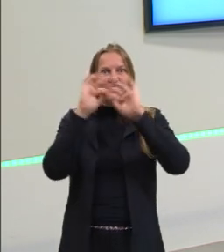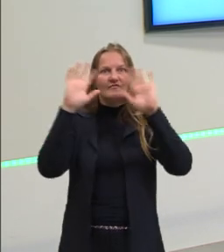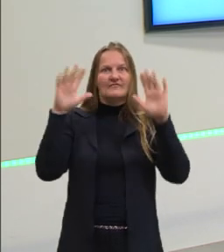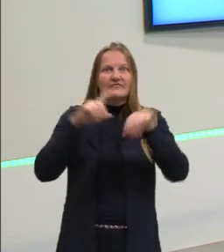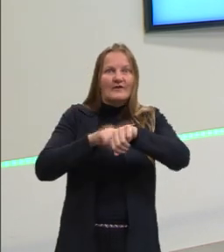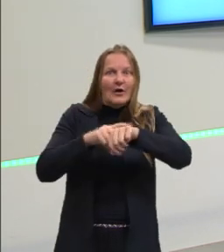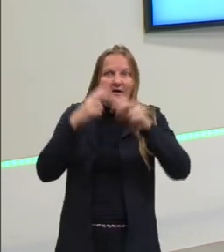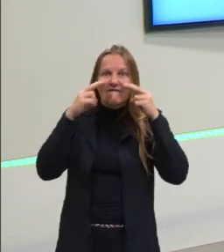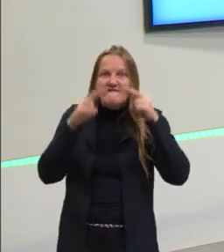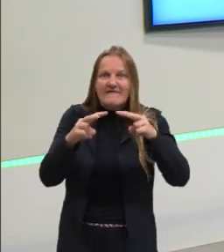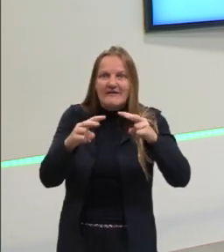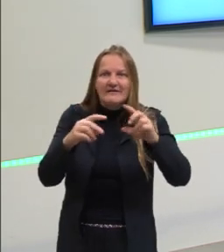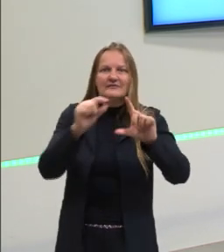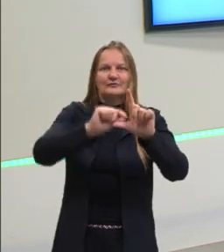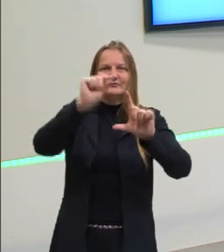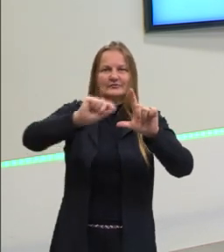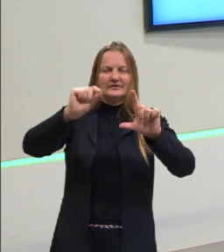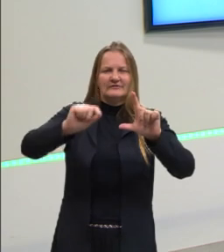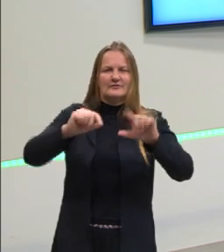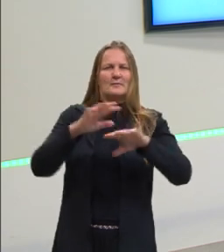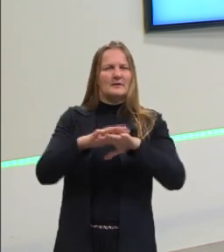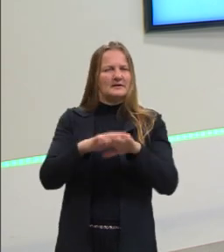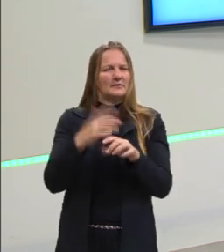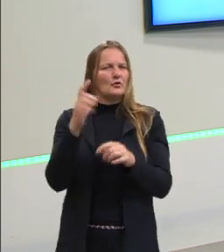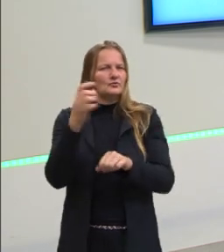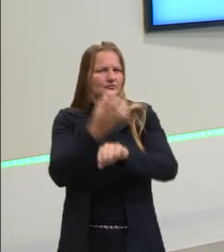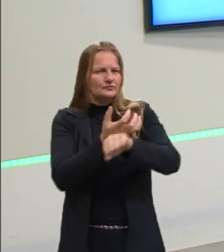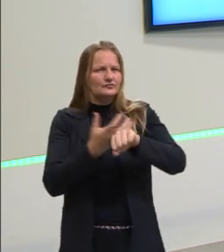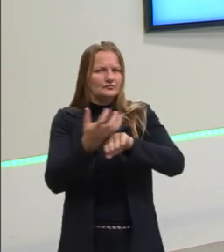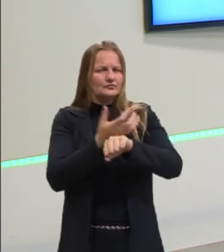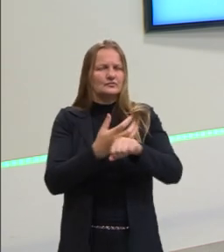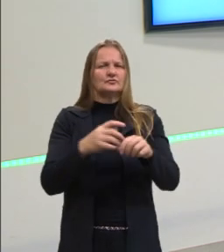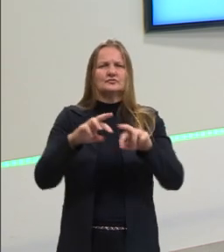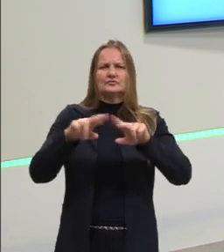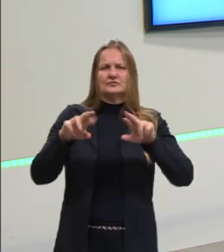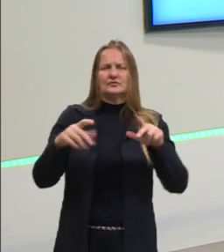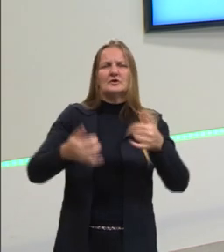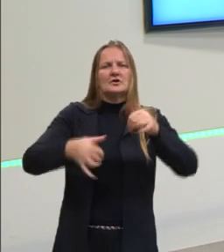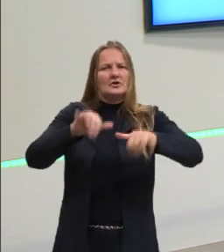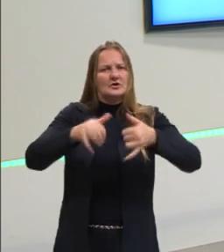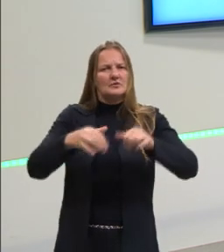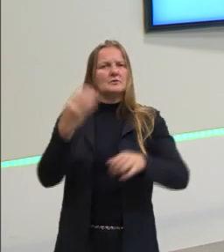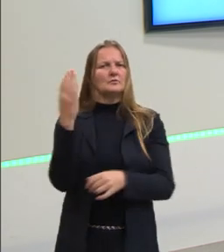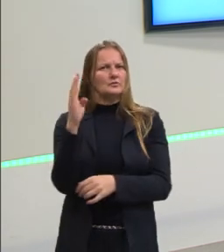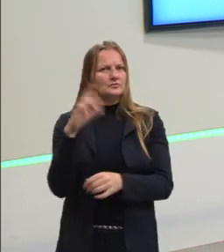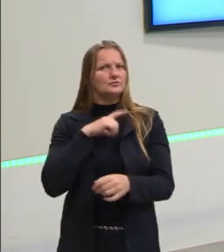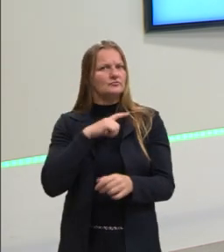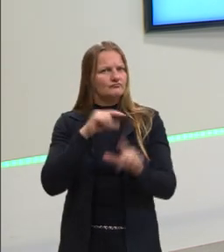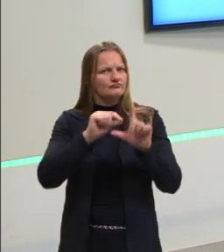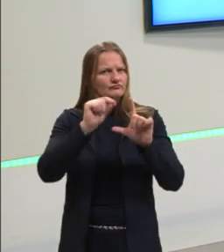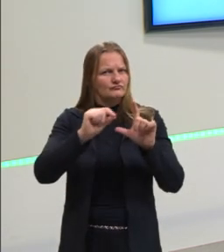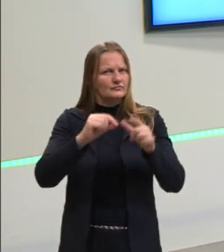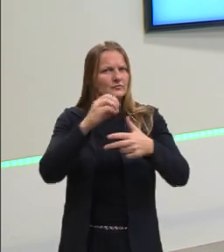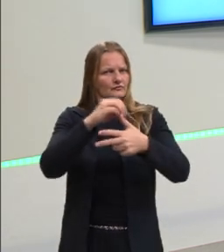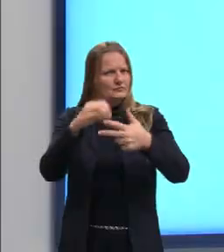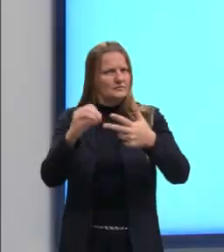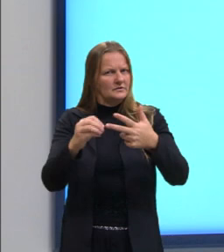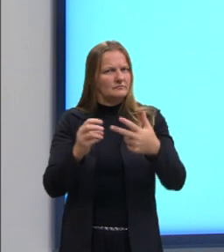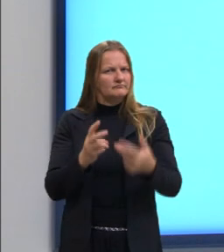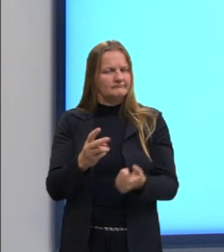gráfico, tanto, não só na matemática, mas também na biologia ou na química, numa prova de ENEM, correto?